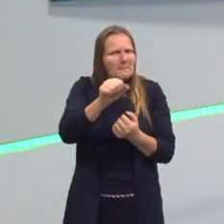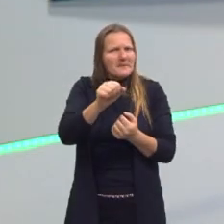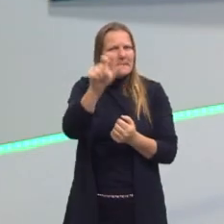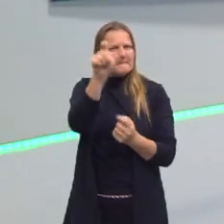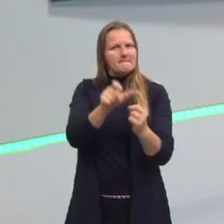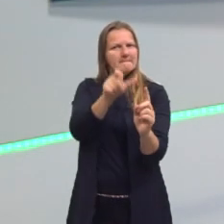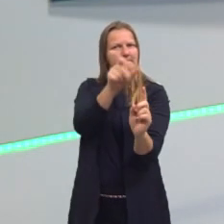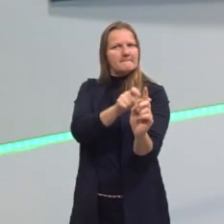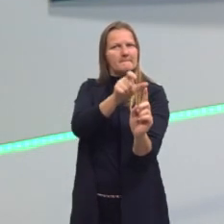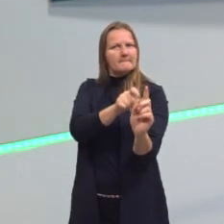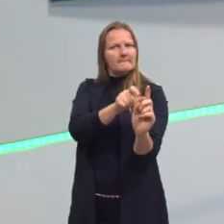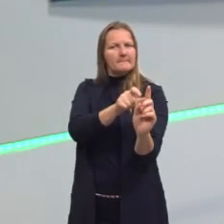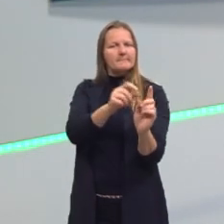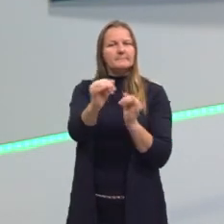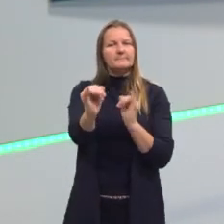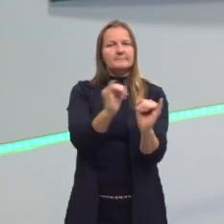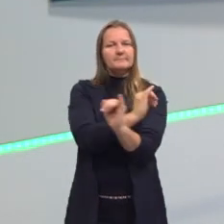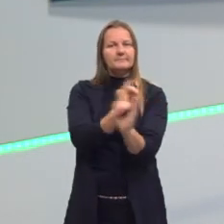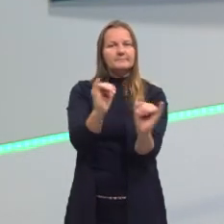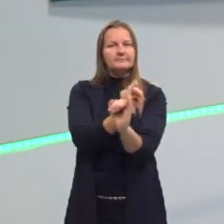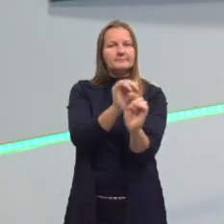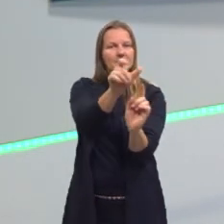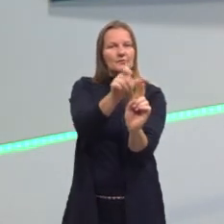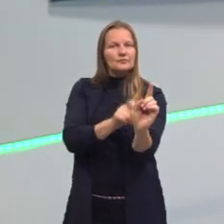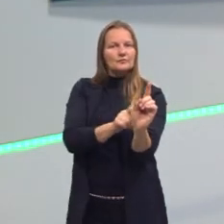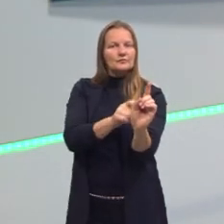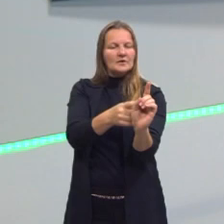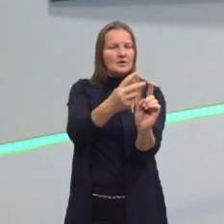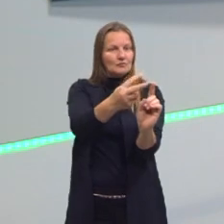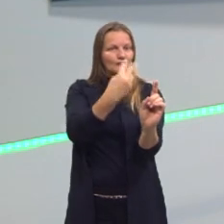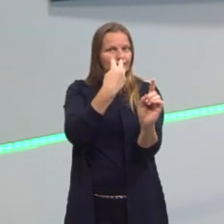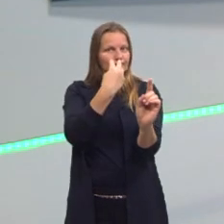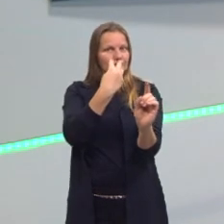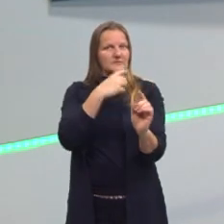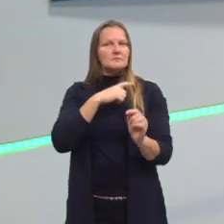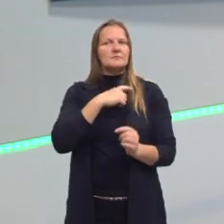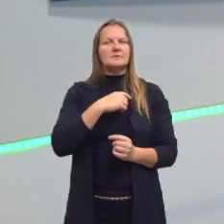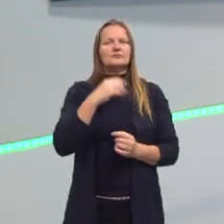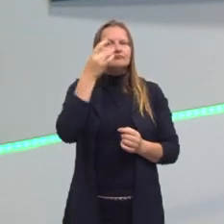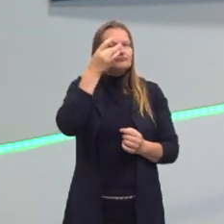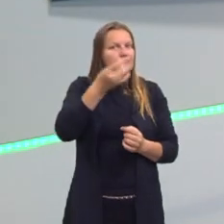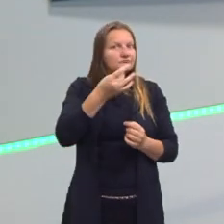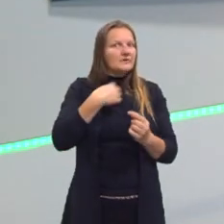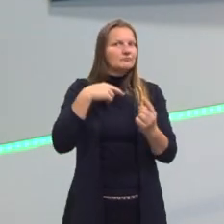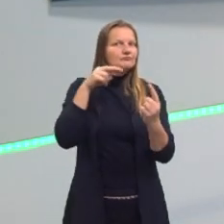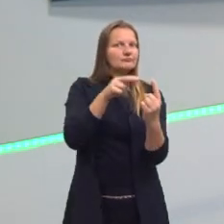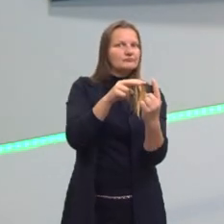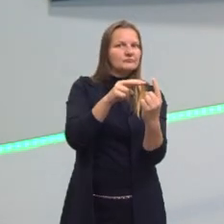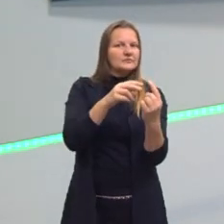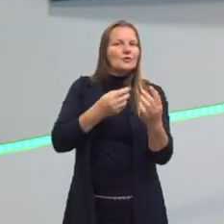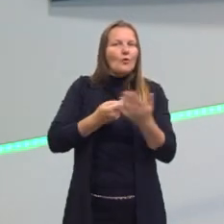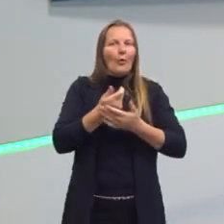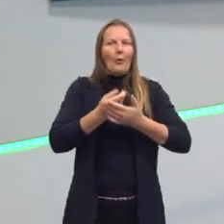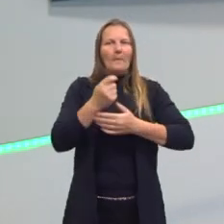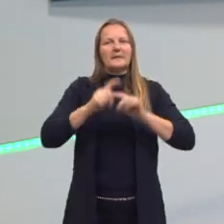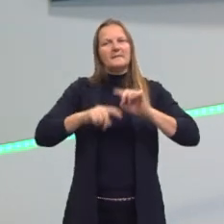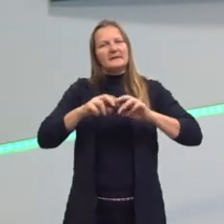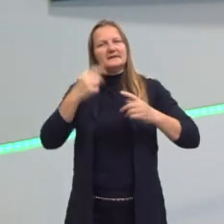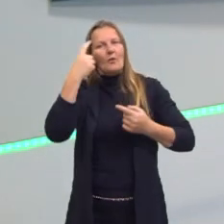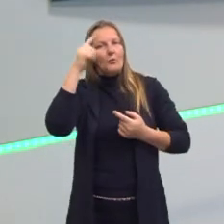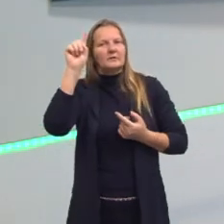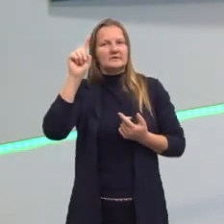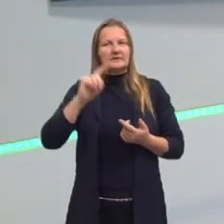atenção do meu interlocutor. Eu preciso que ele olhe para mim, preste atenção no que eu estou dizendo e compre a minha ideia